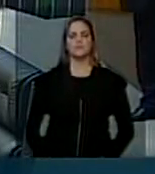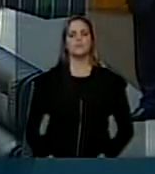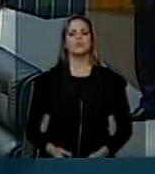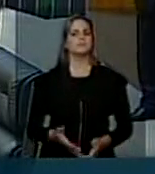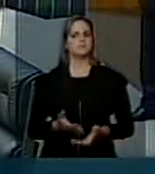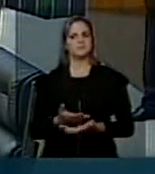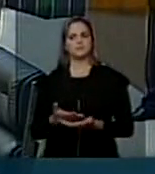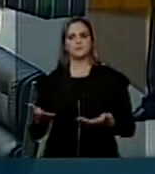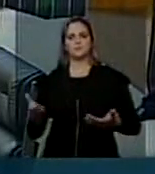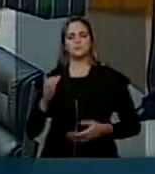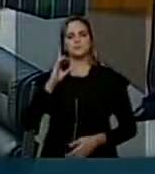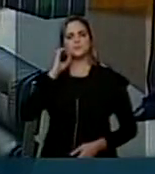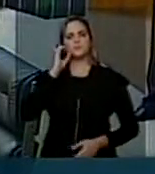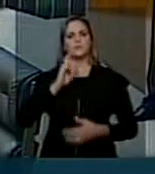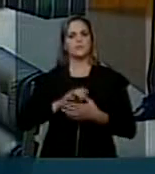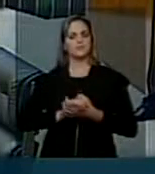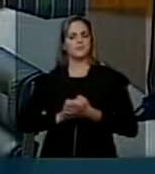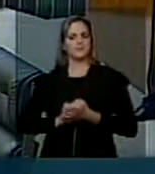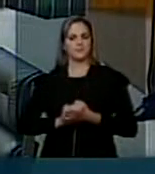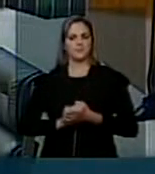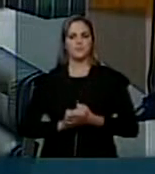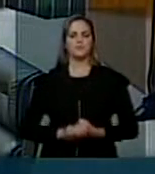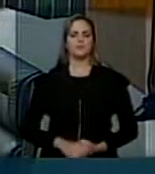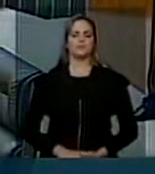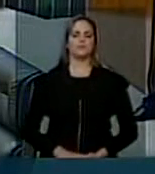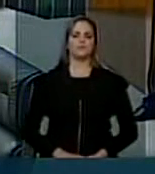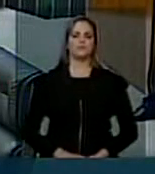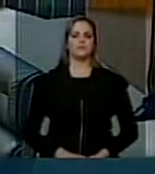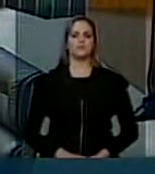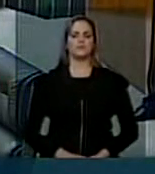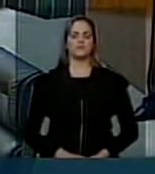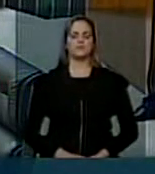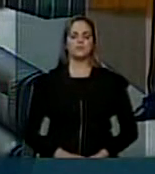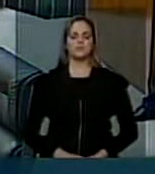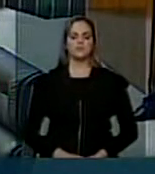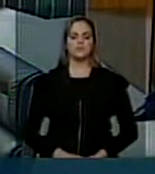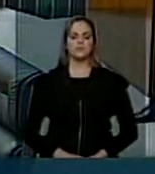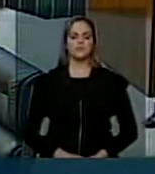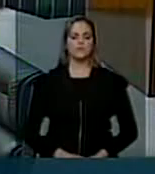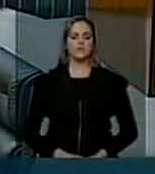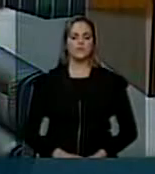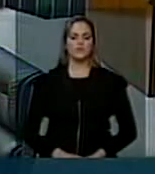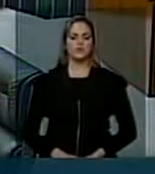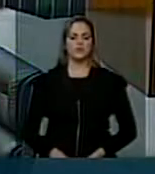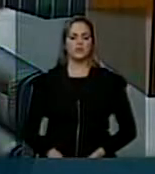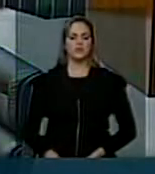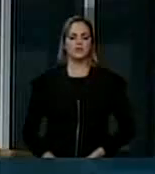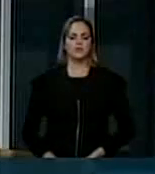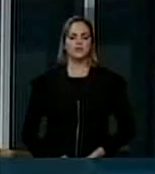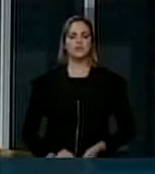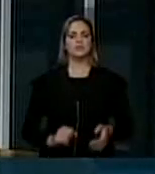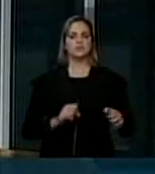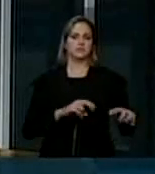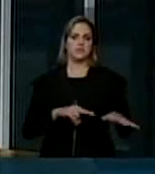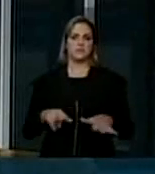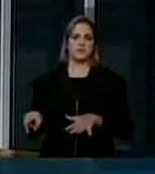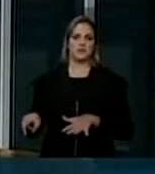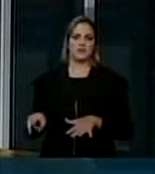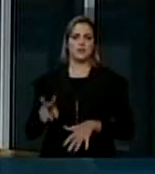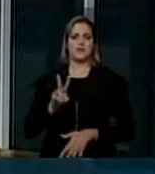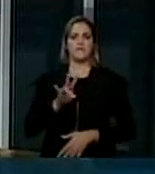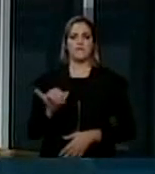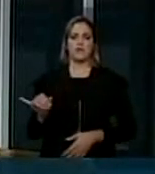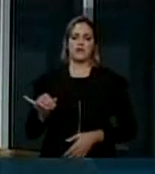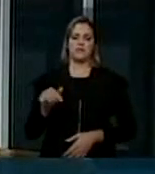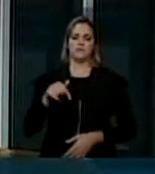senhores deputados, senhoras deputadas, esta semana ocorrerá aqui no Brasil um